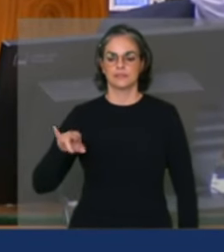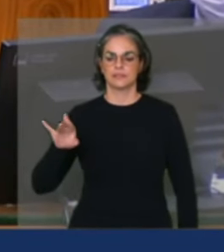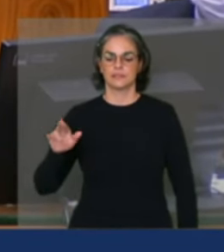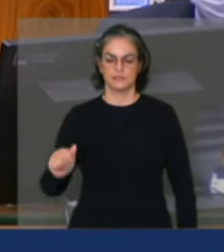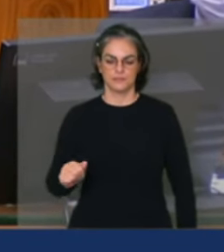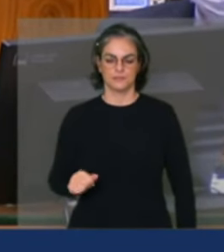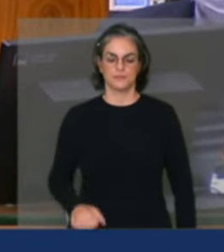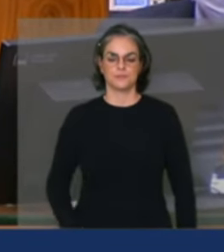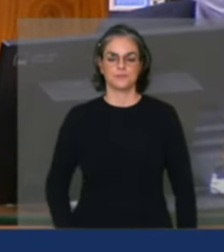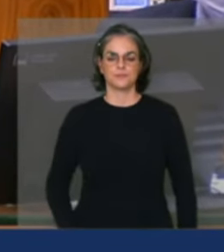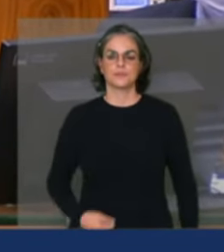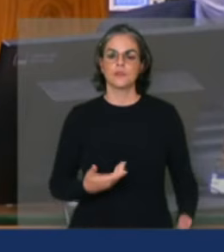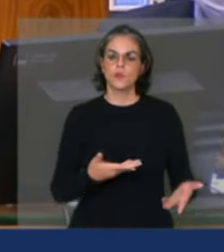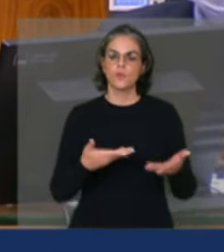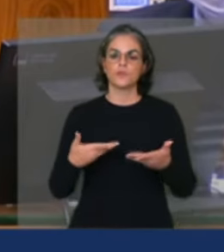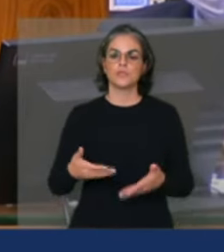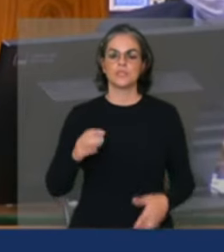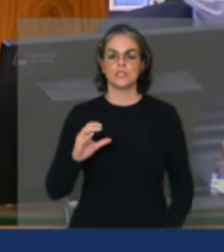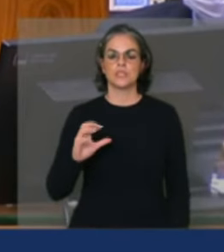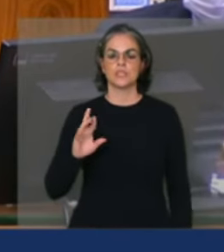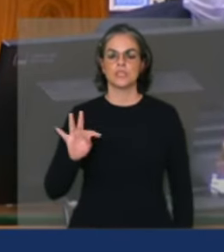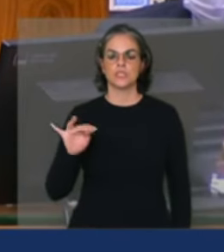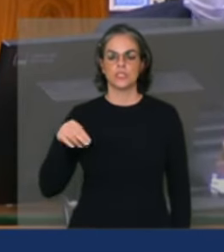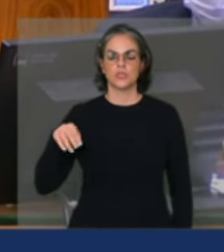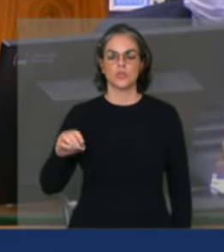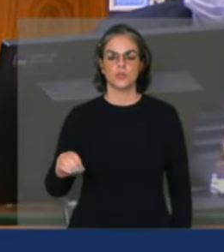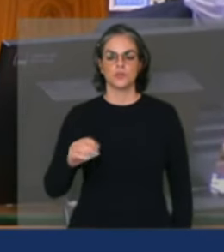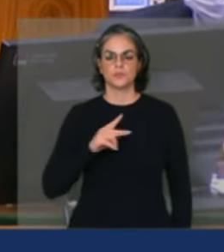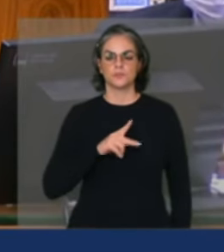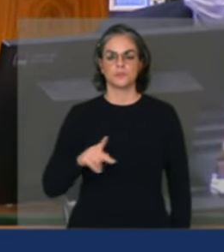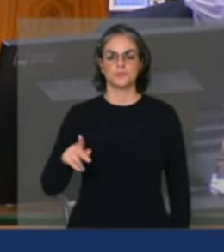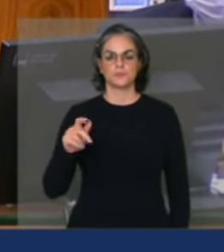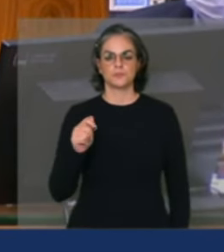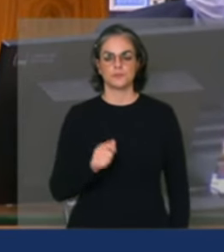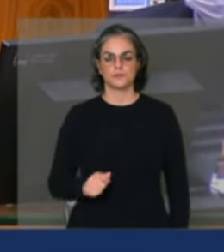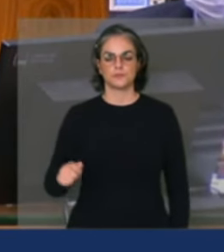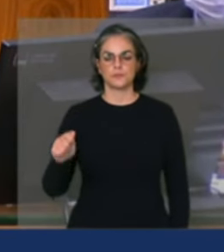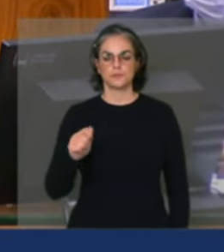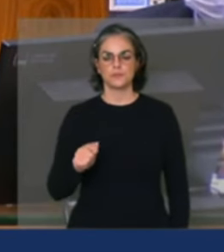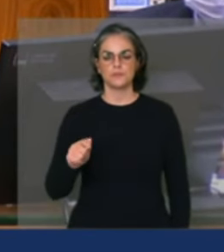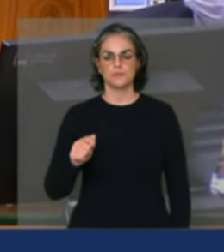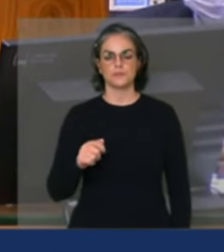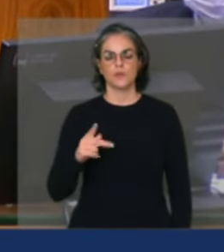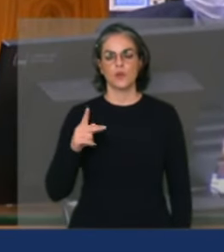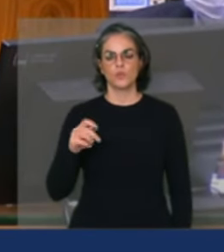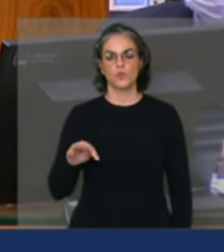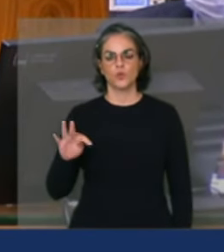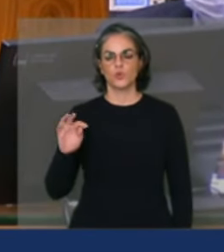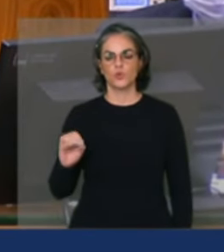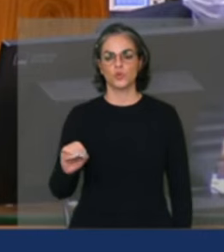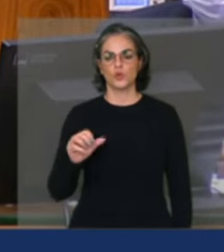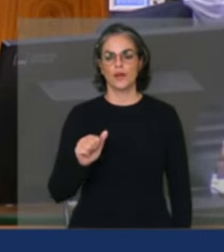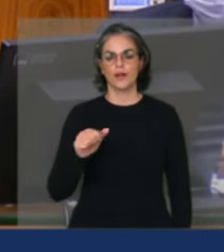Garcia, presidente da Associação do ponto do assentamento